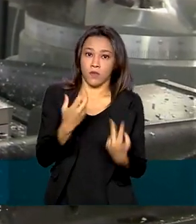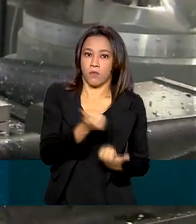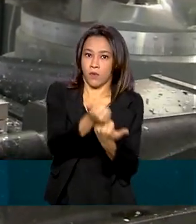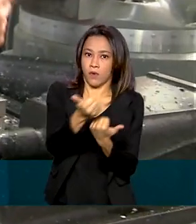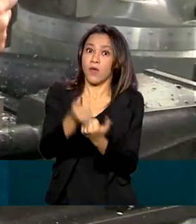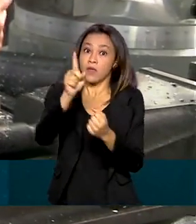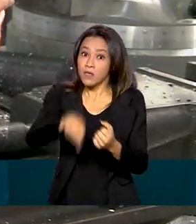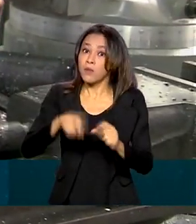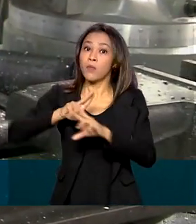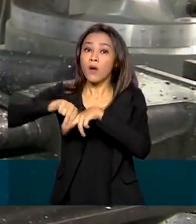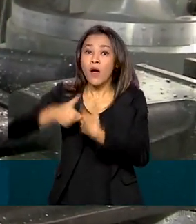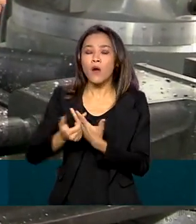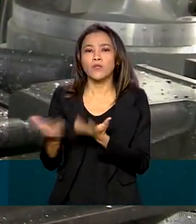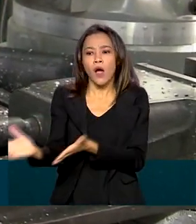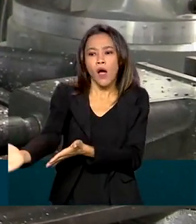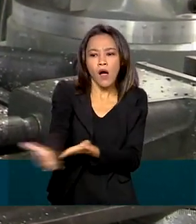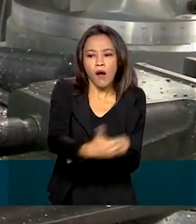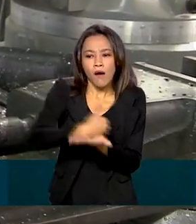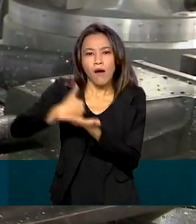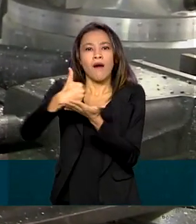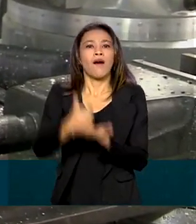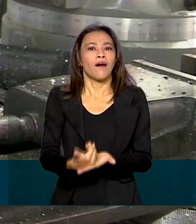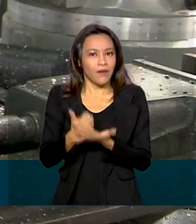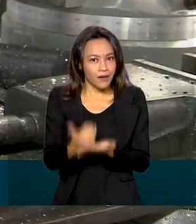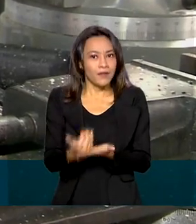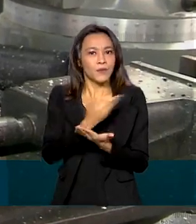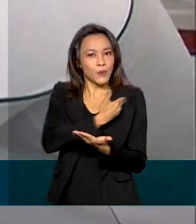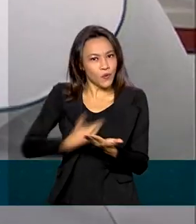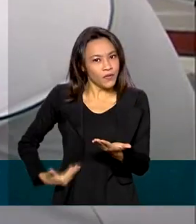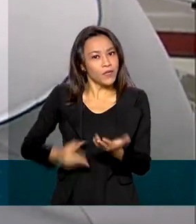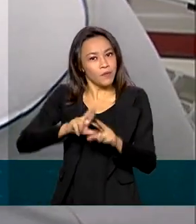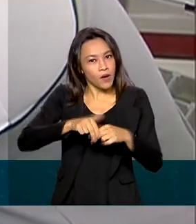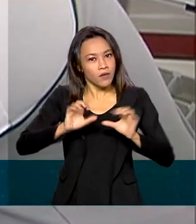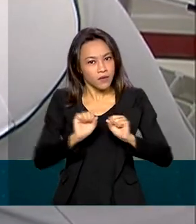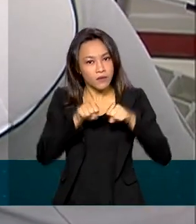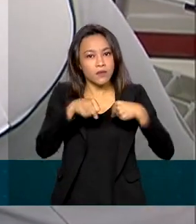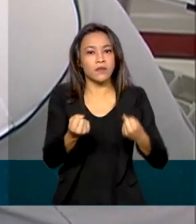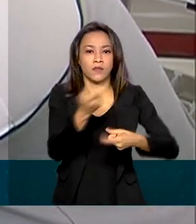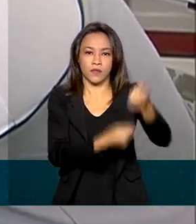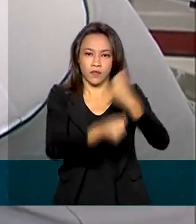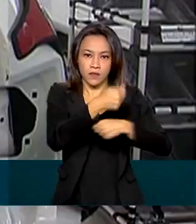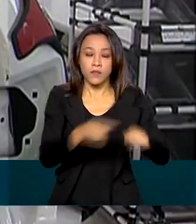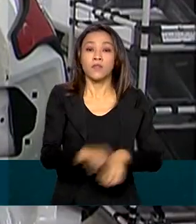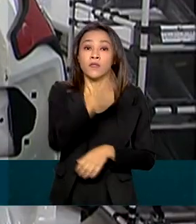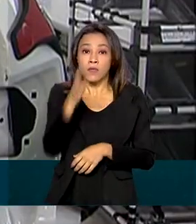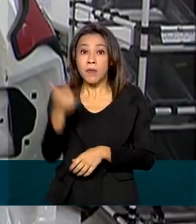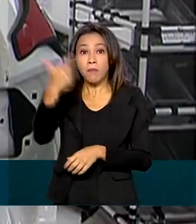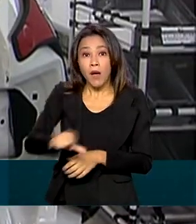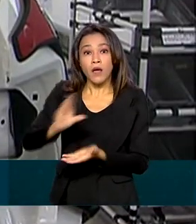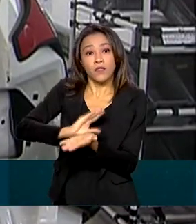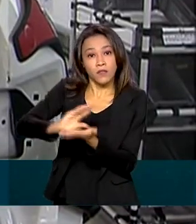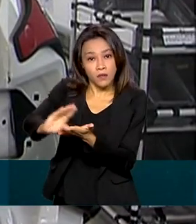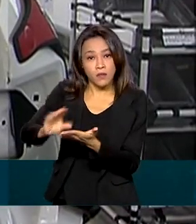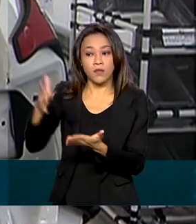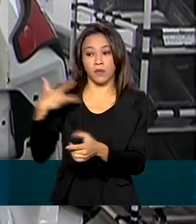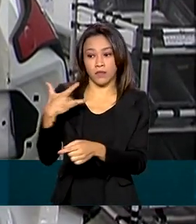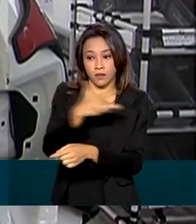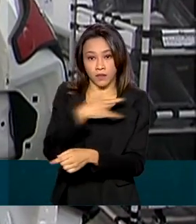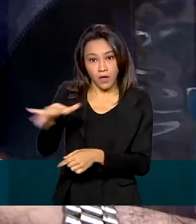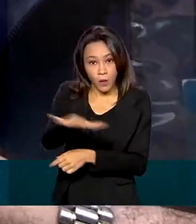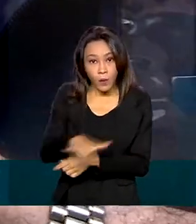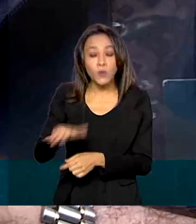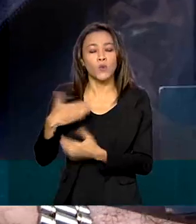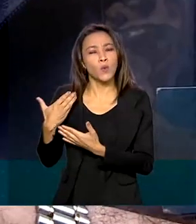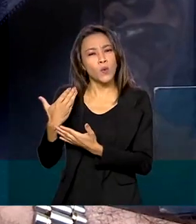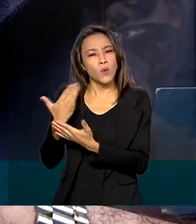arrecadação do governo com a recuperação da economia. Além de mais recursos para a saúde, o governo também estuda